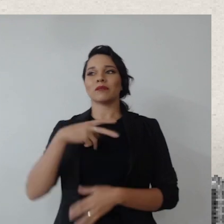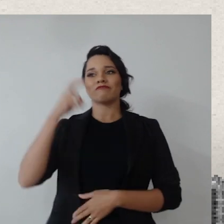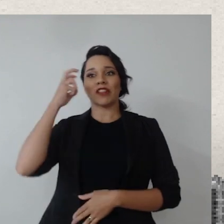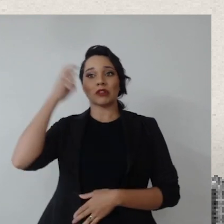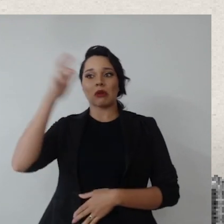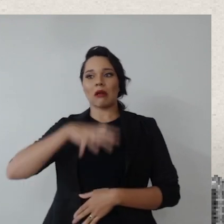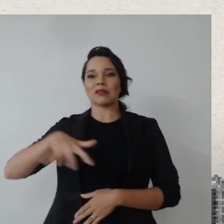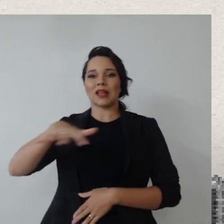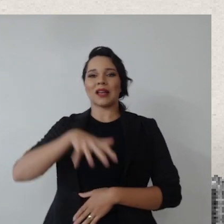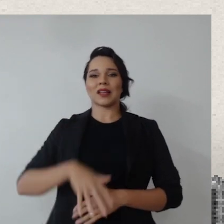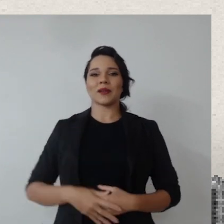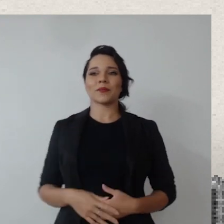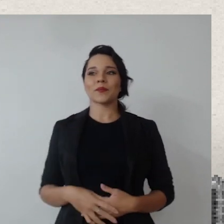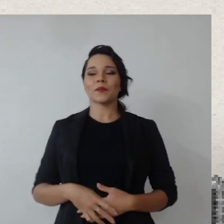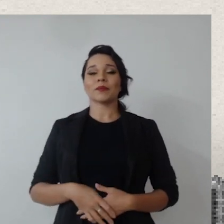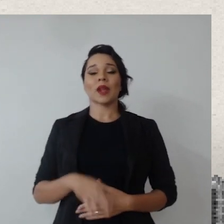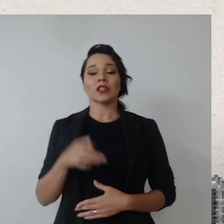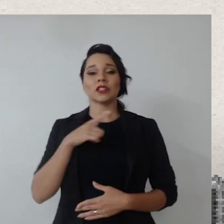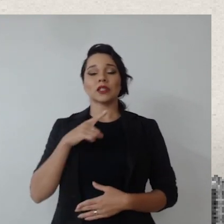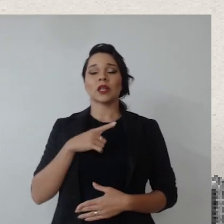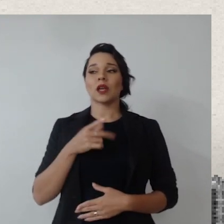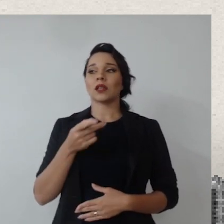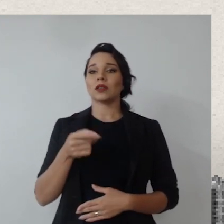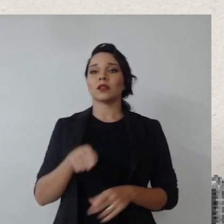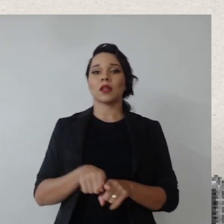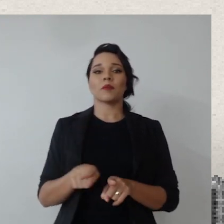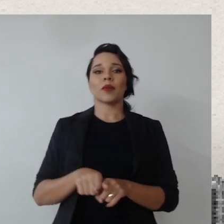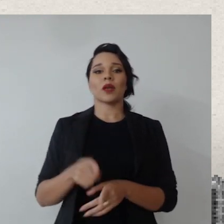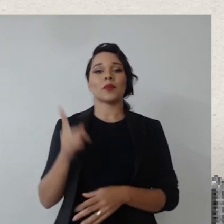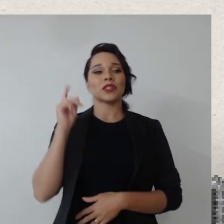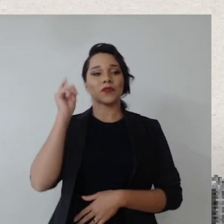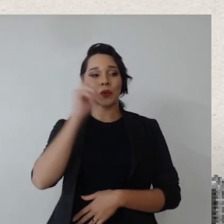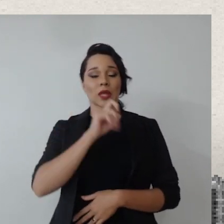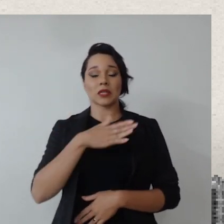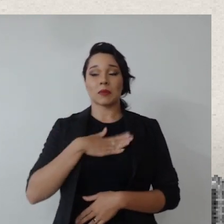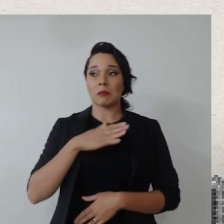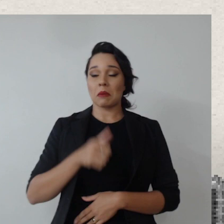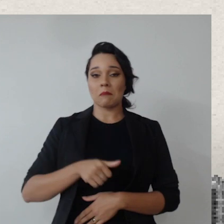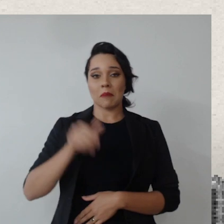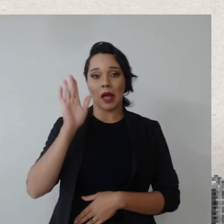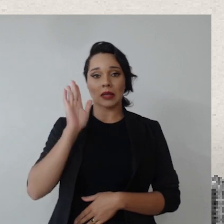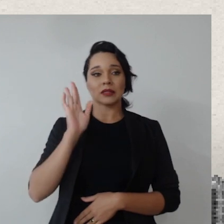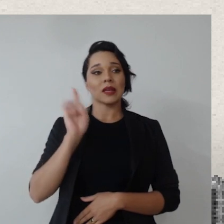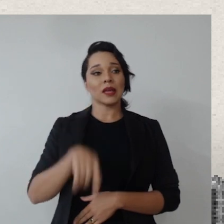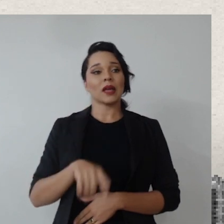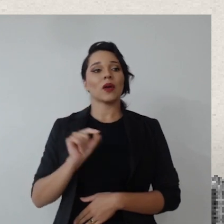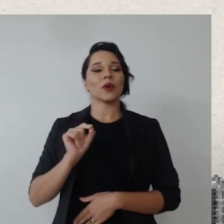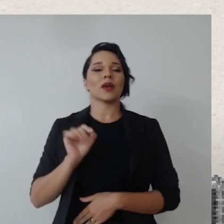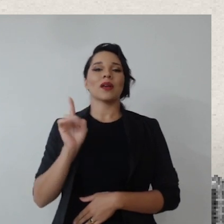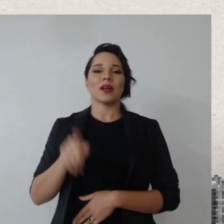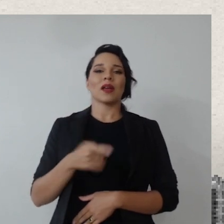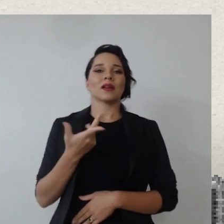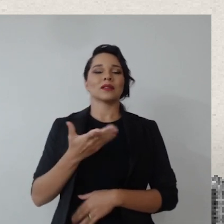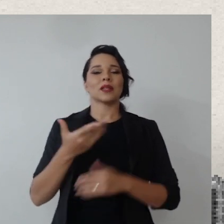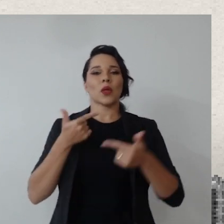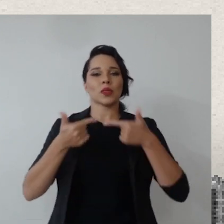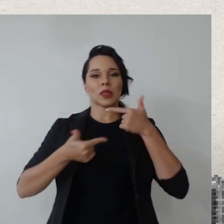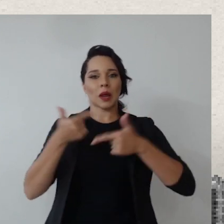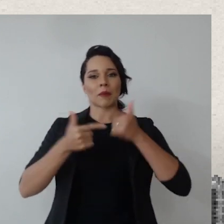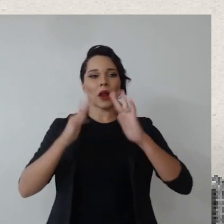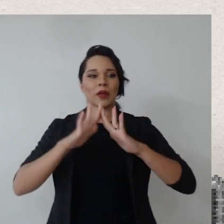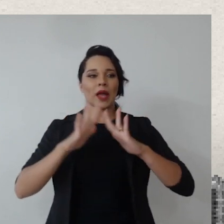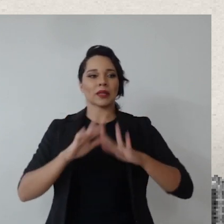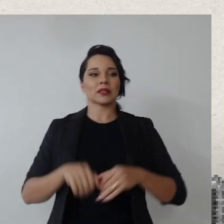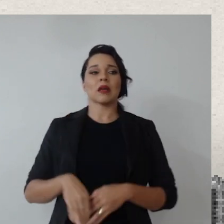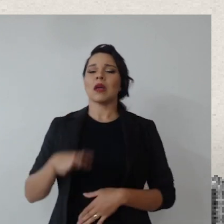intelectual da casa, a gente tem uma questão, a nossa dificuldade para mim maior é muito o teletrabalho,